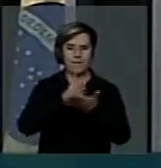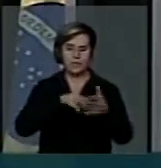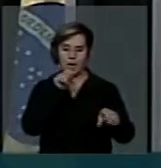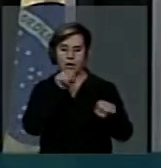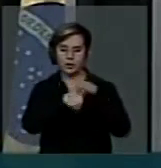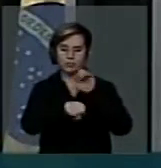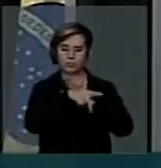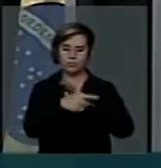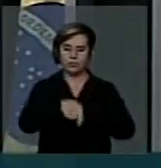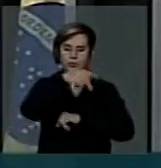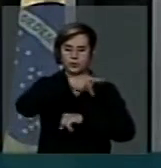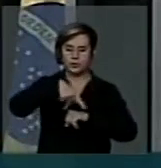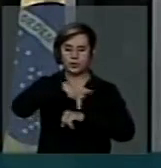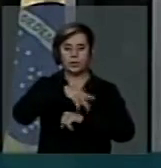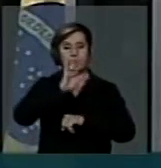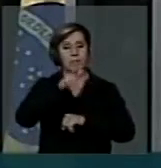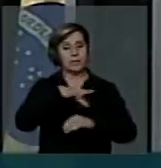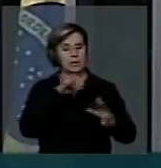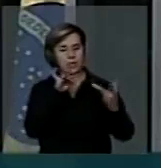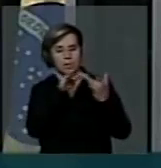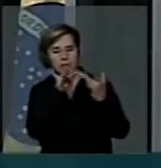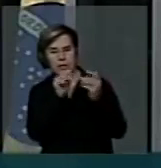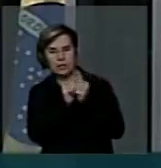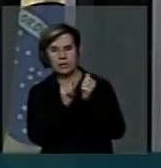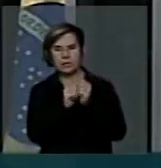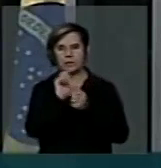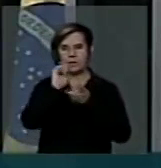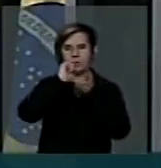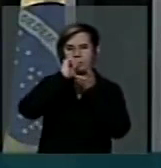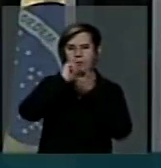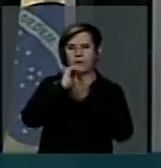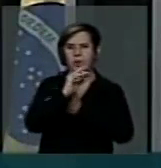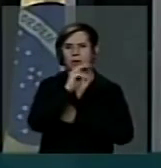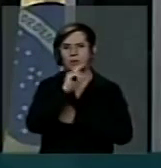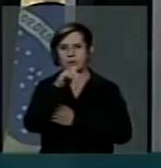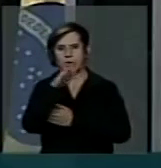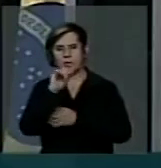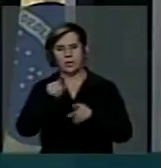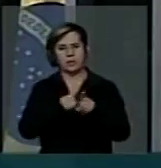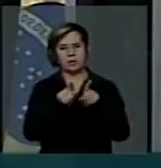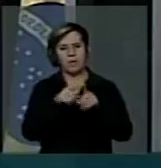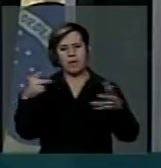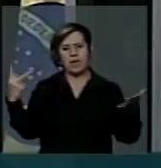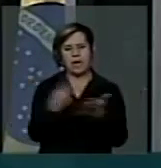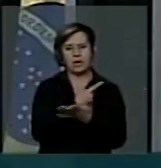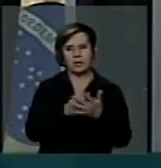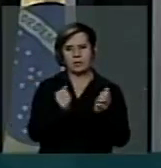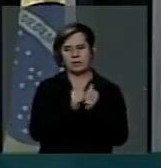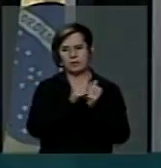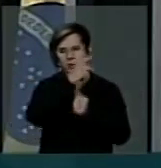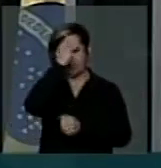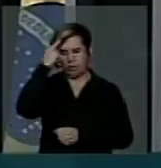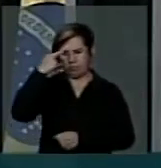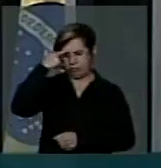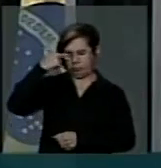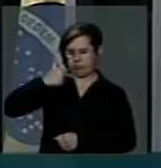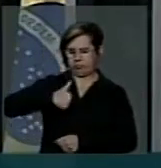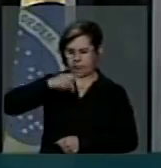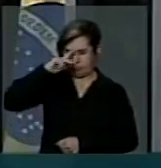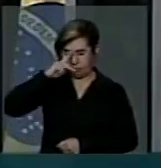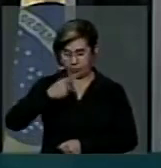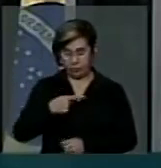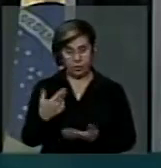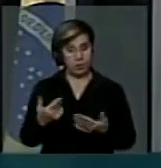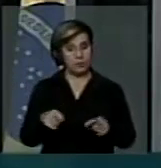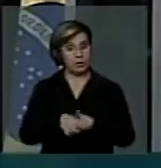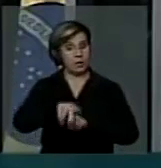no país já tem relação com o crack, sem falar nos acidentes com vítimas fatais e suicídios. Desde que foi